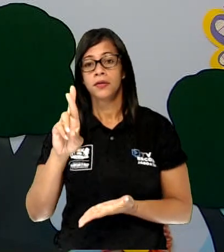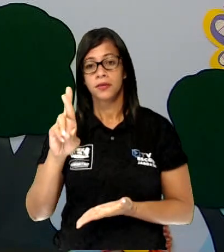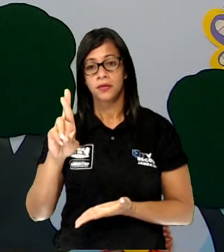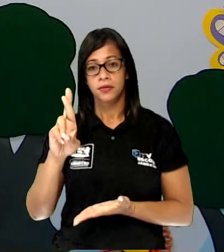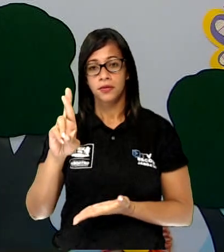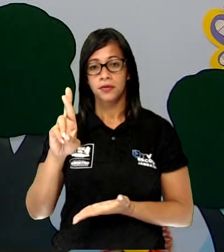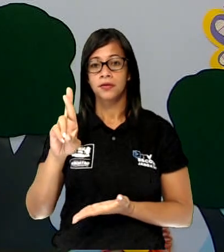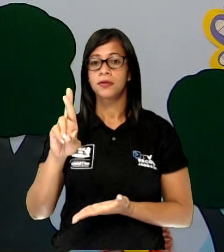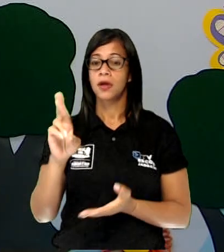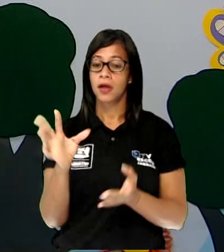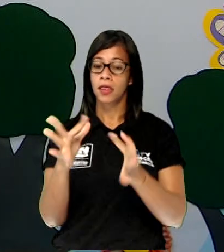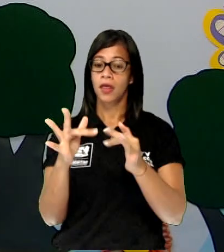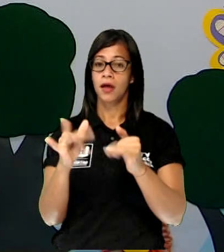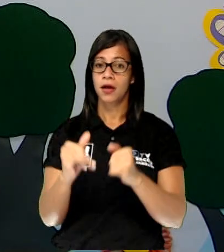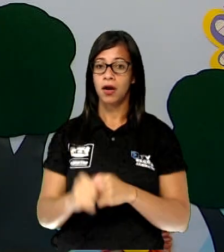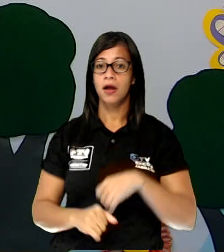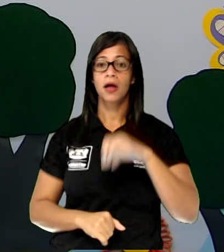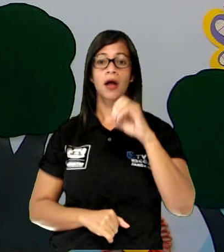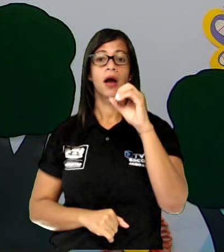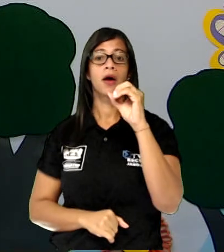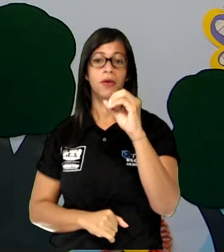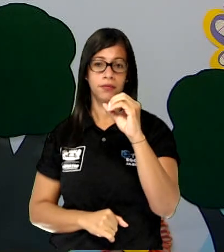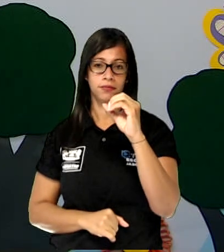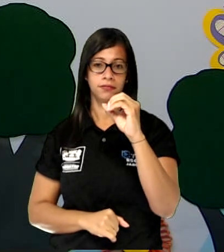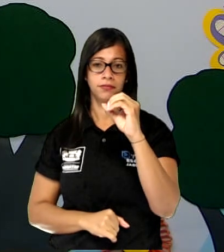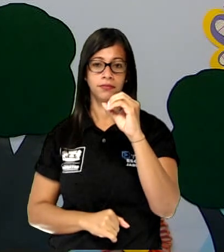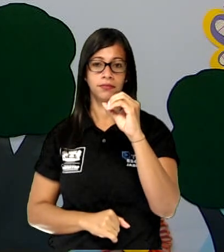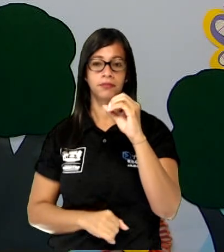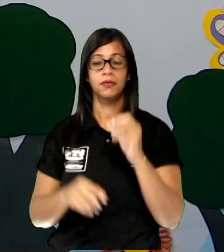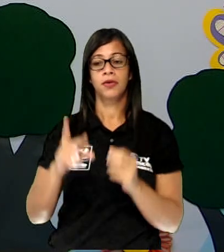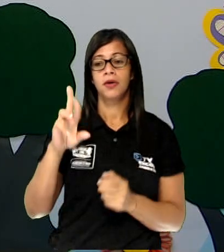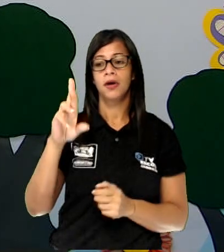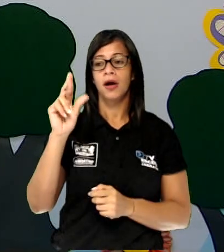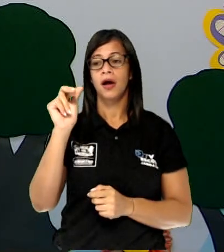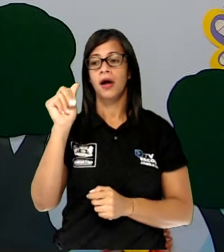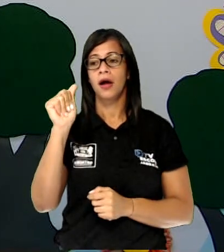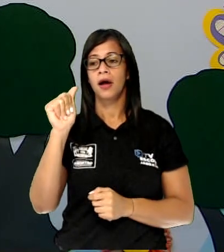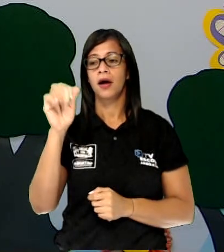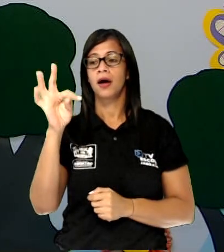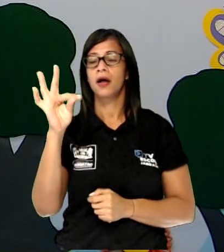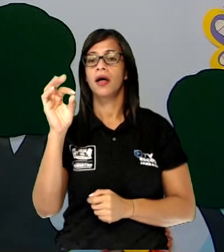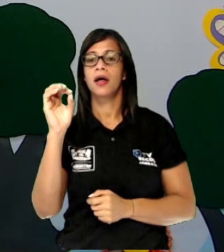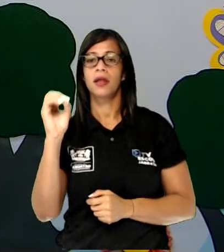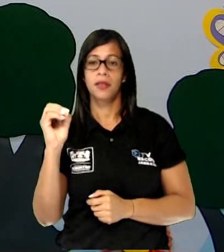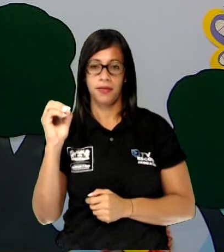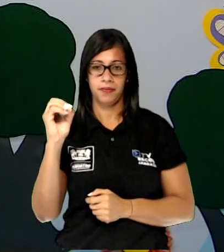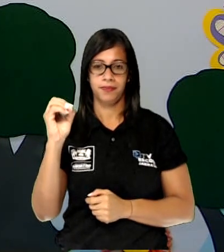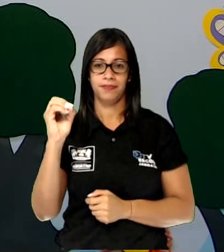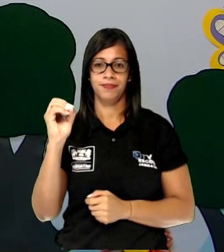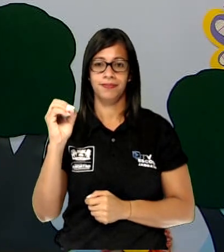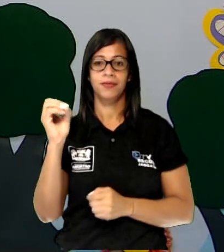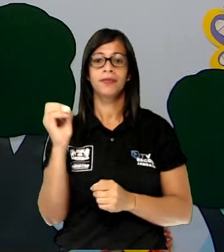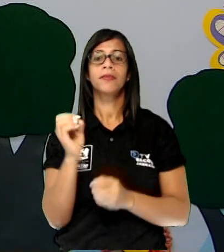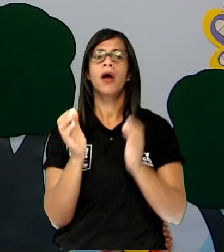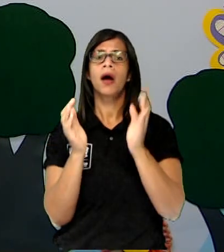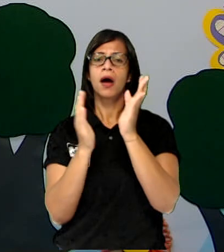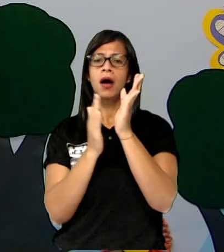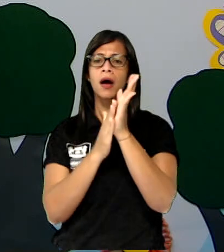R. E termina com a letra O. Rá, tó. Rá,